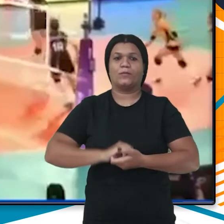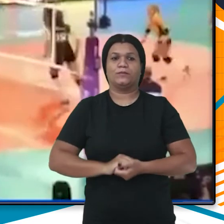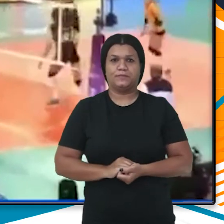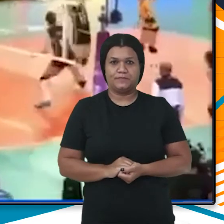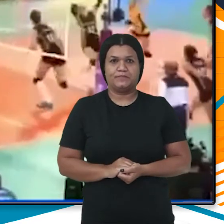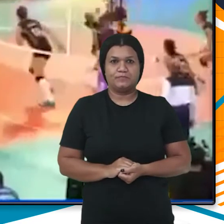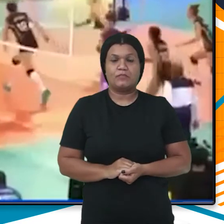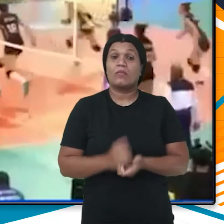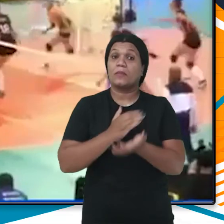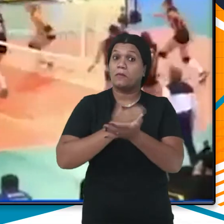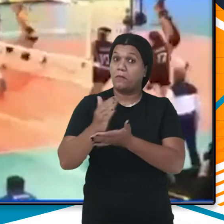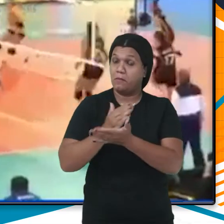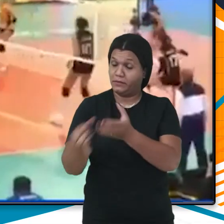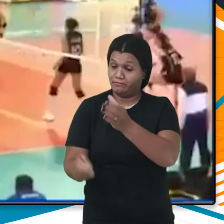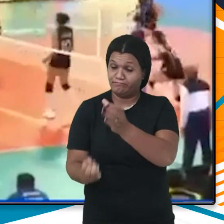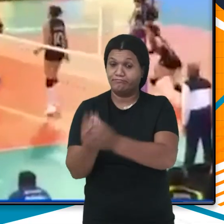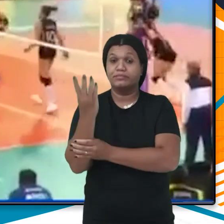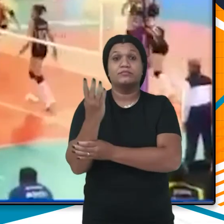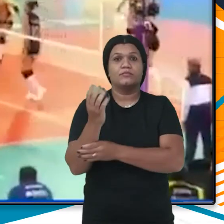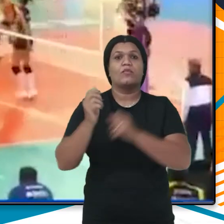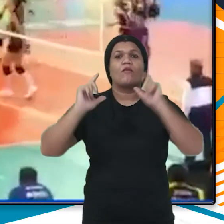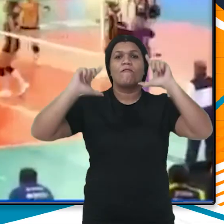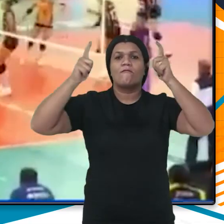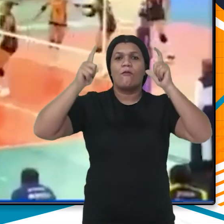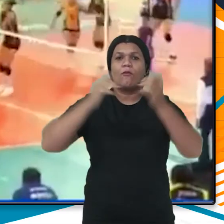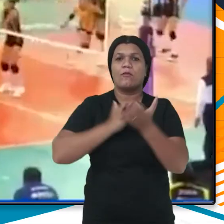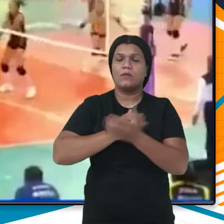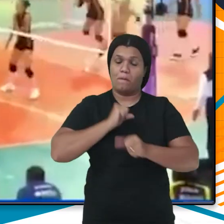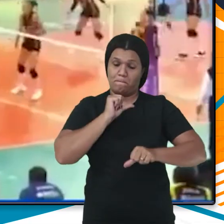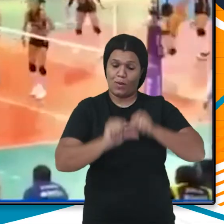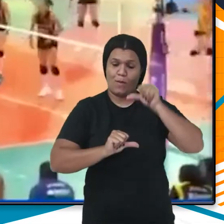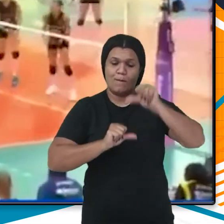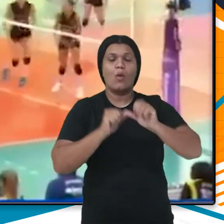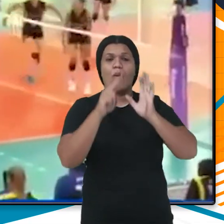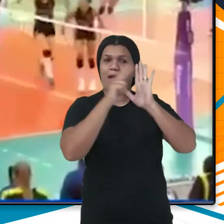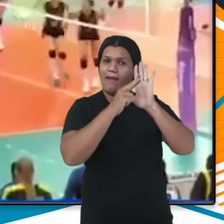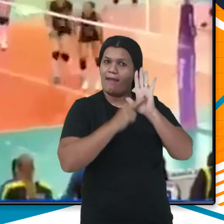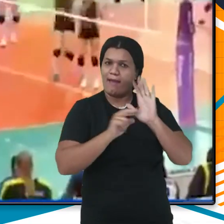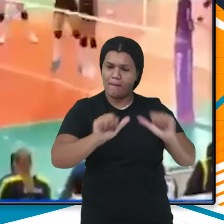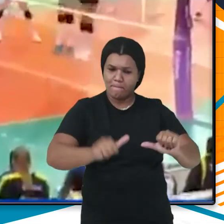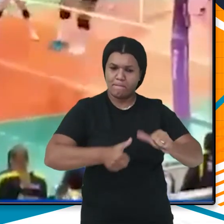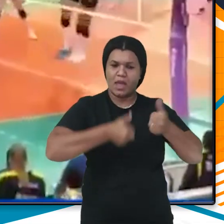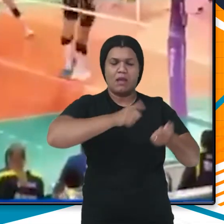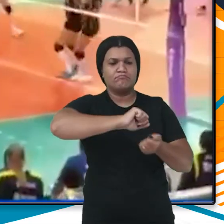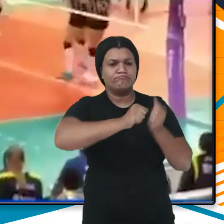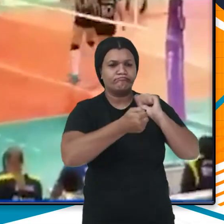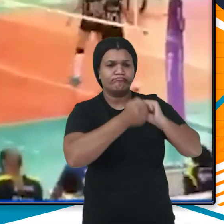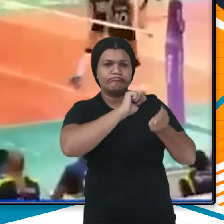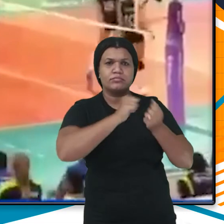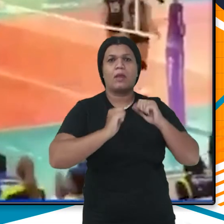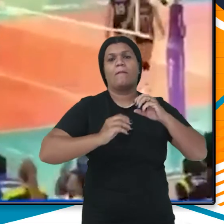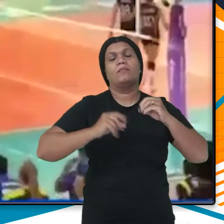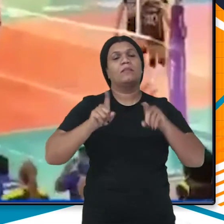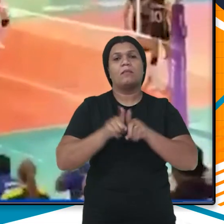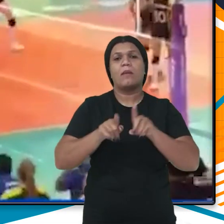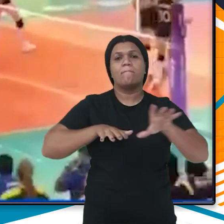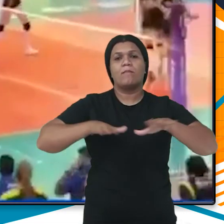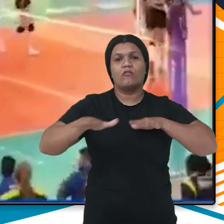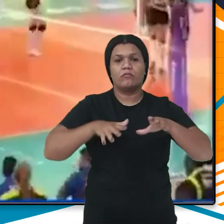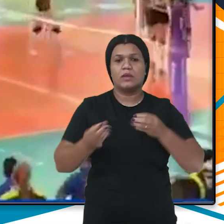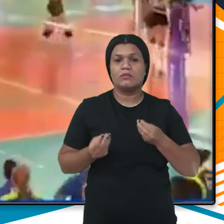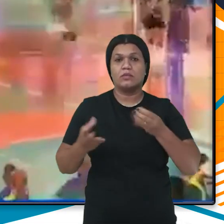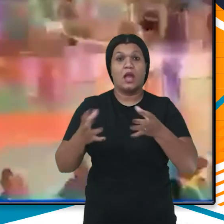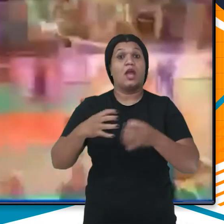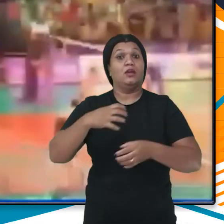Desde sua origem, o vôlei foi modificando regras, aperfeiçoando movimentos e deixando o jogo cada vez mais